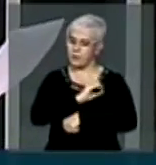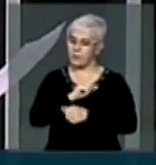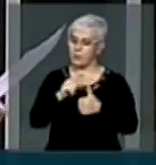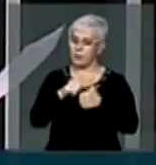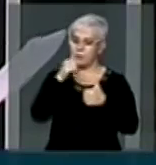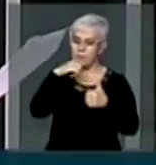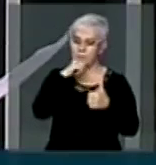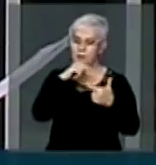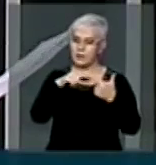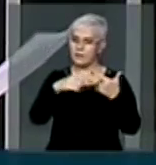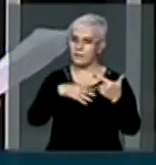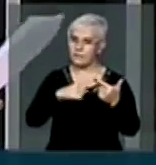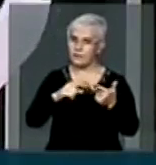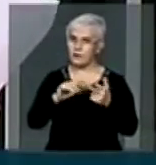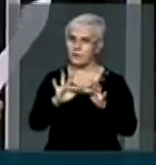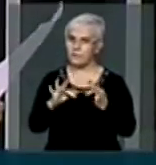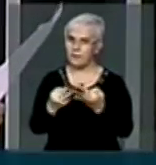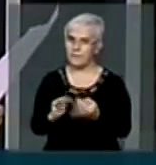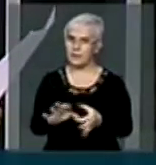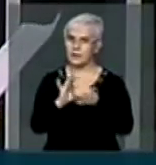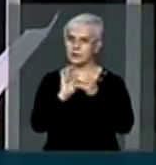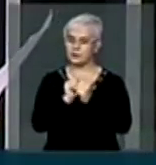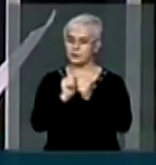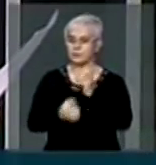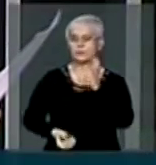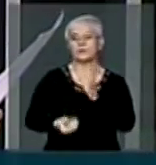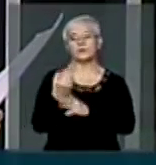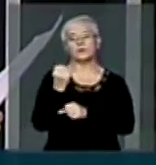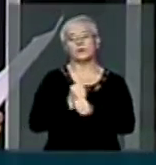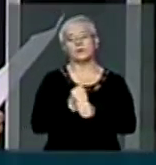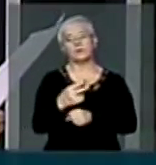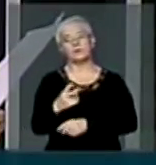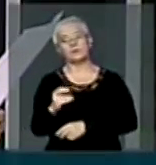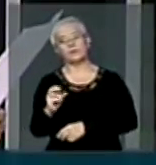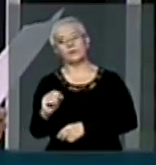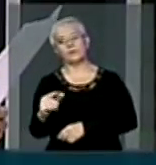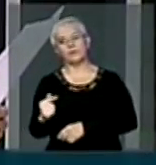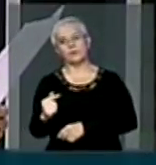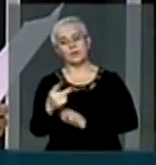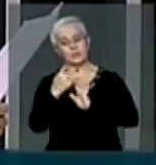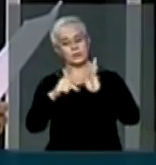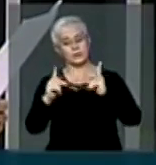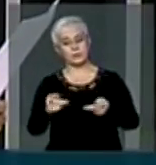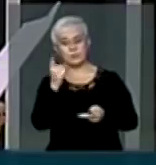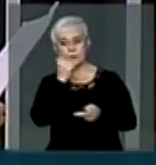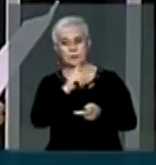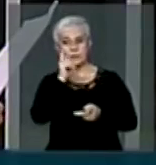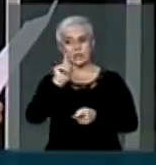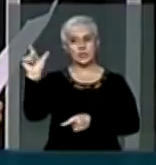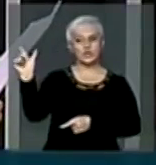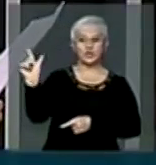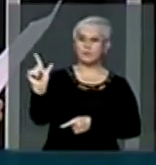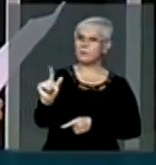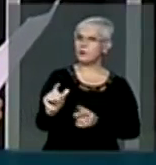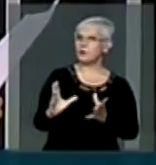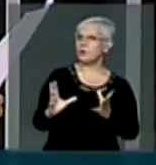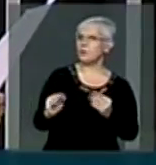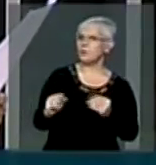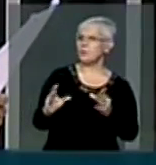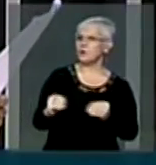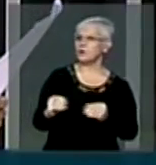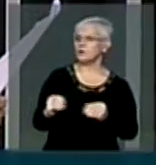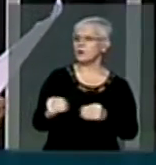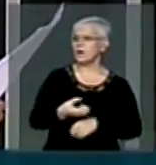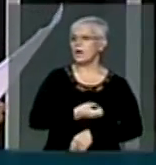filho e família. Implementado em 2007, senhor presidente, o programa tem conseguido reduzir drasticamente os